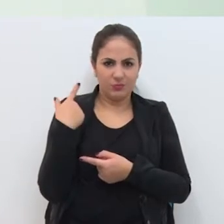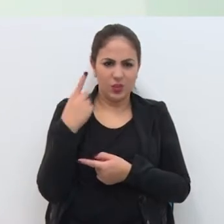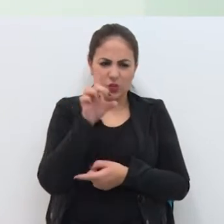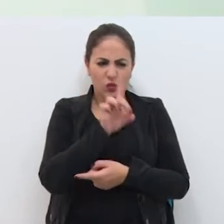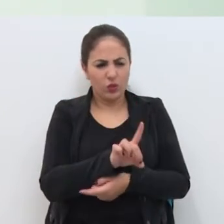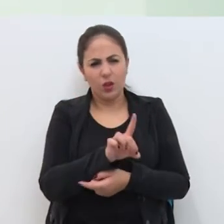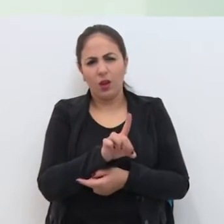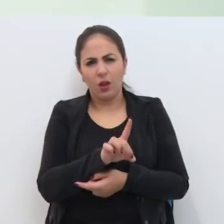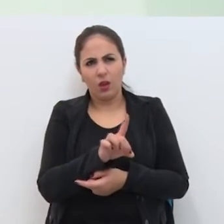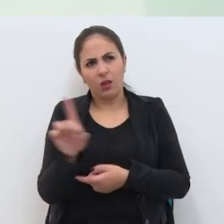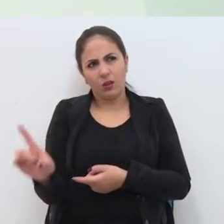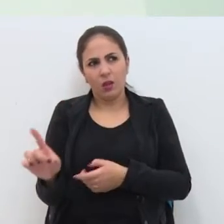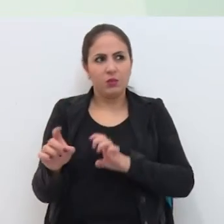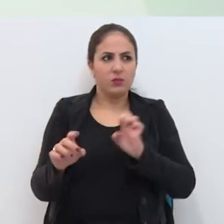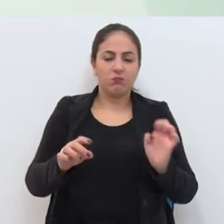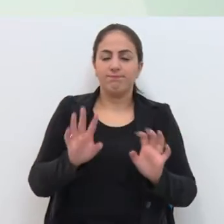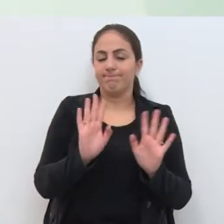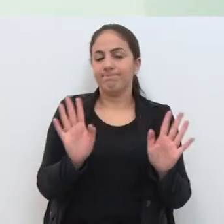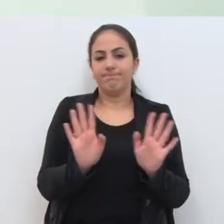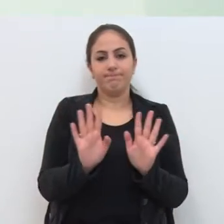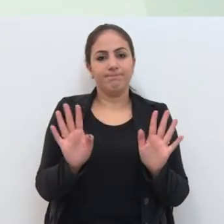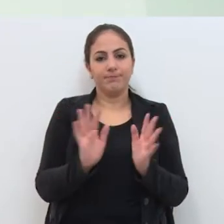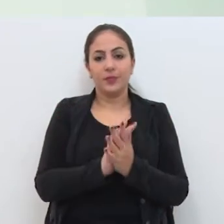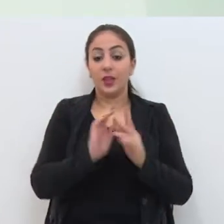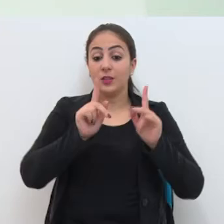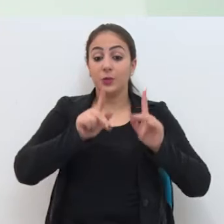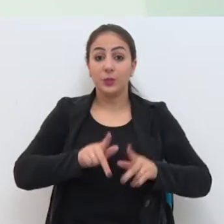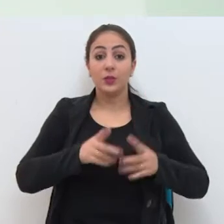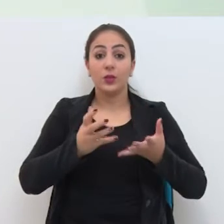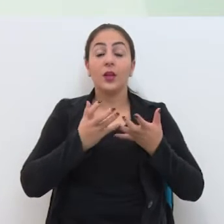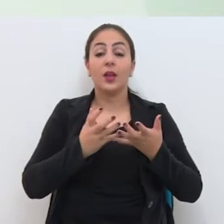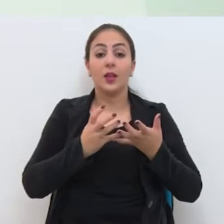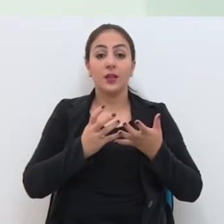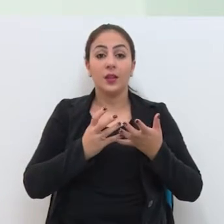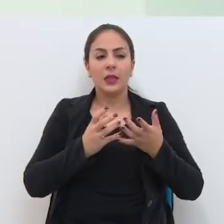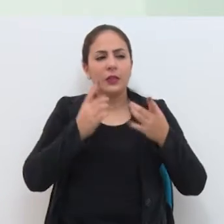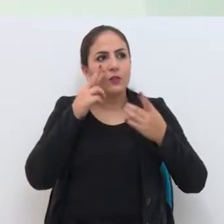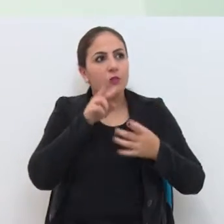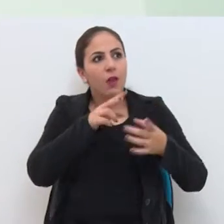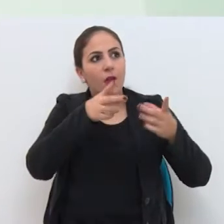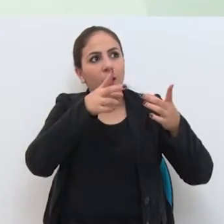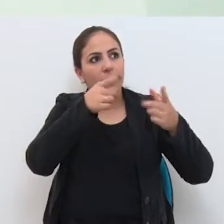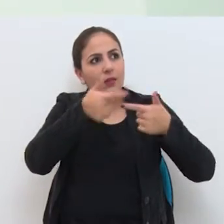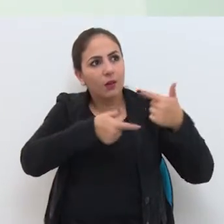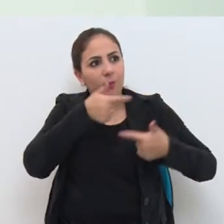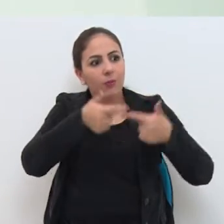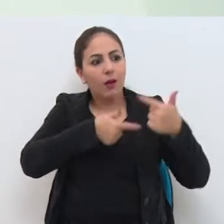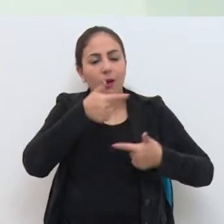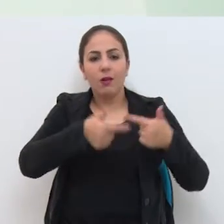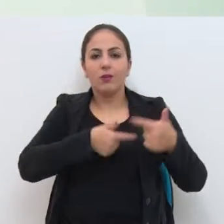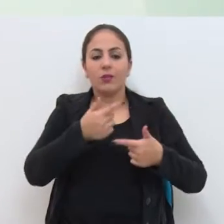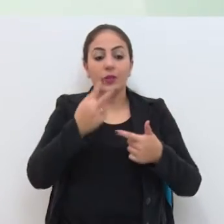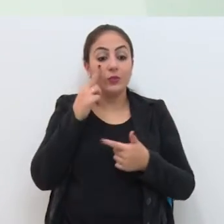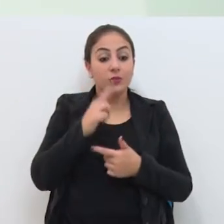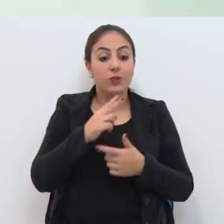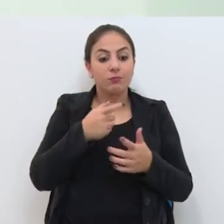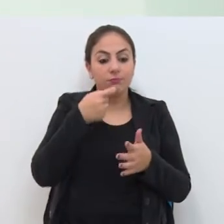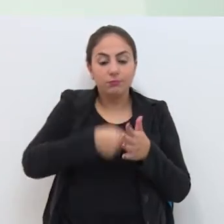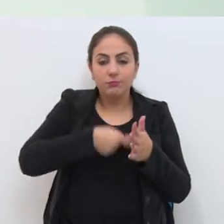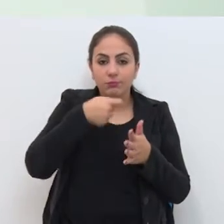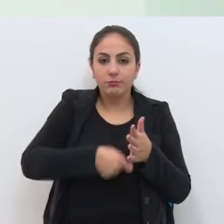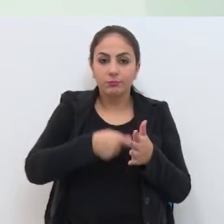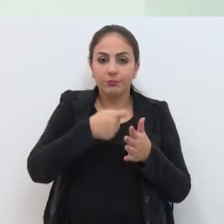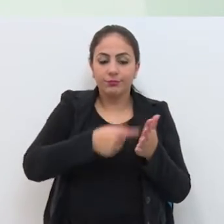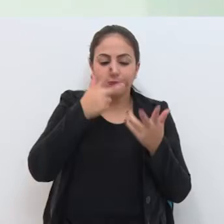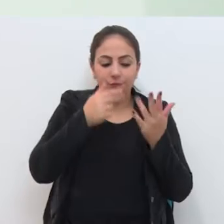Direita da esquerda As pessoas Elas querem ver trabalho Querem ver aquela garra Aquela